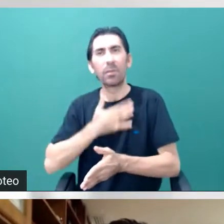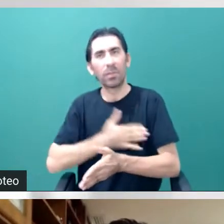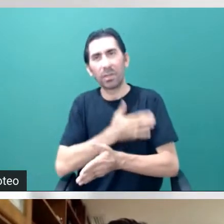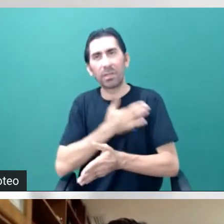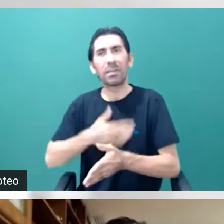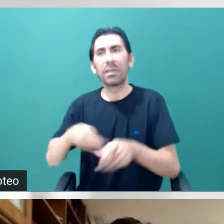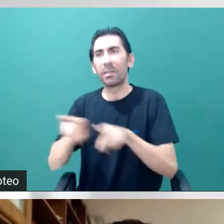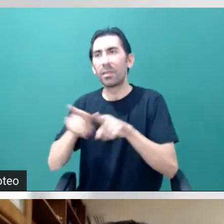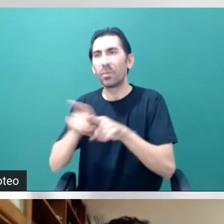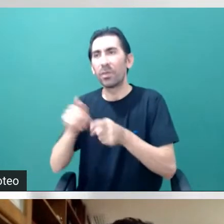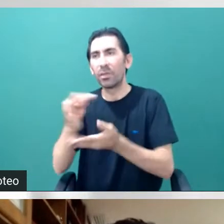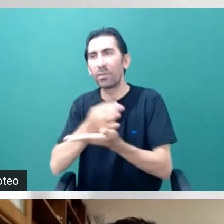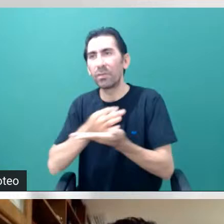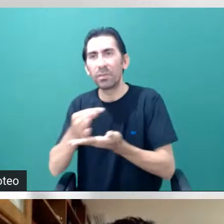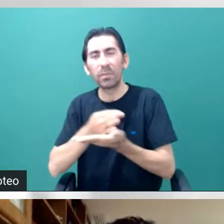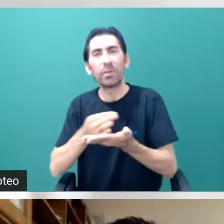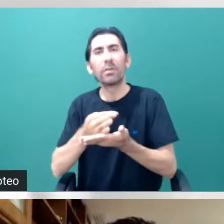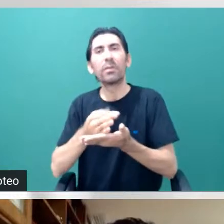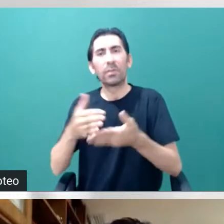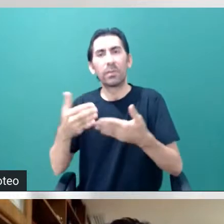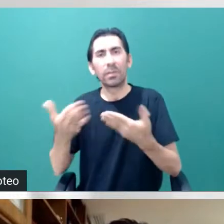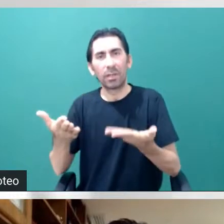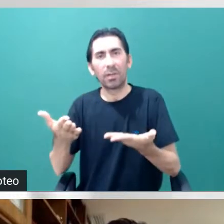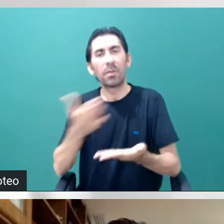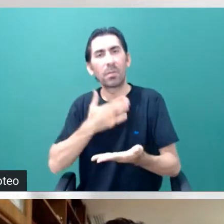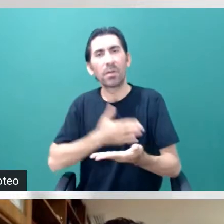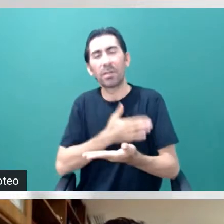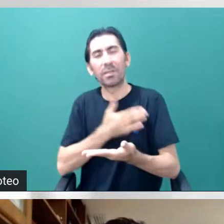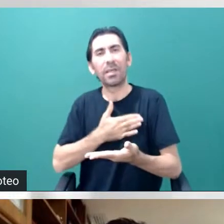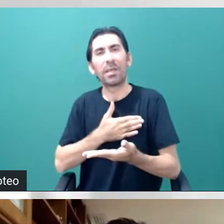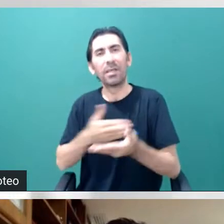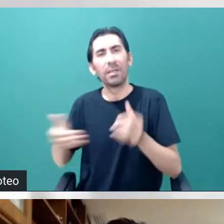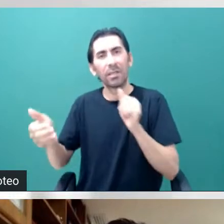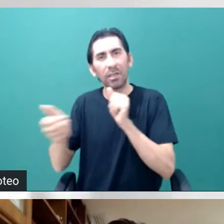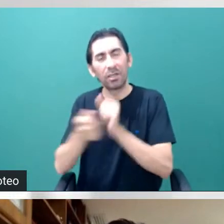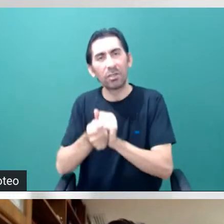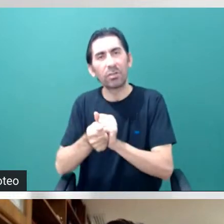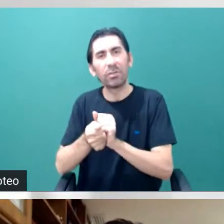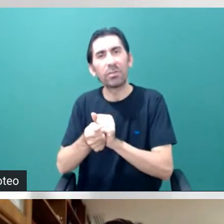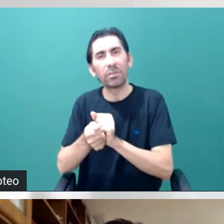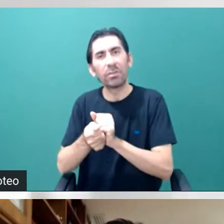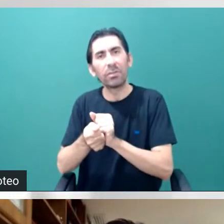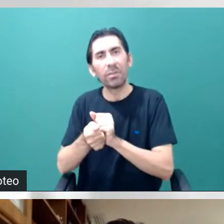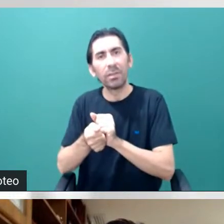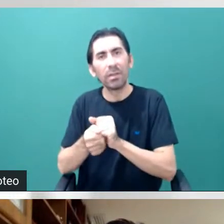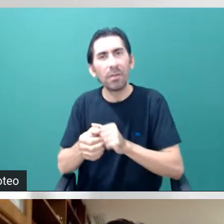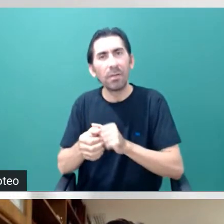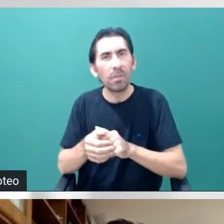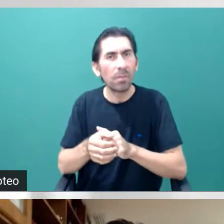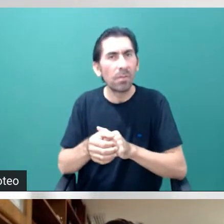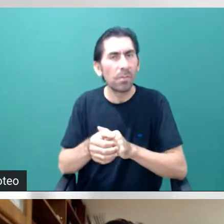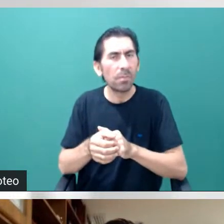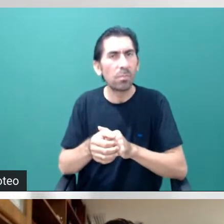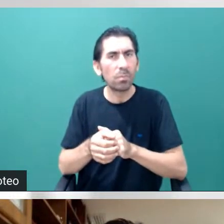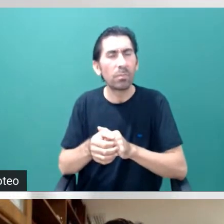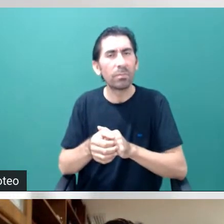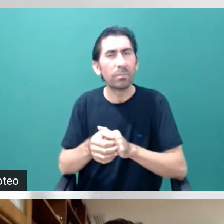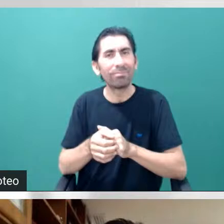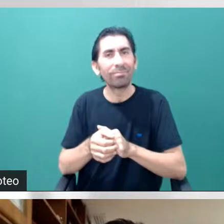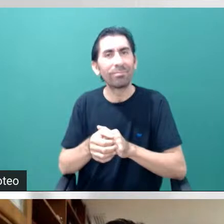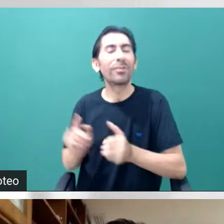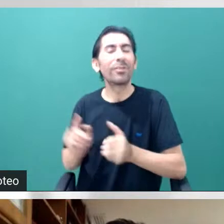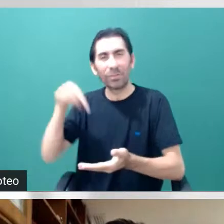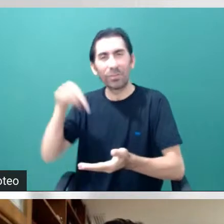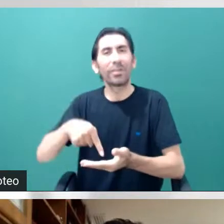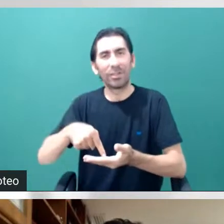que a gente não possa estar presencialmente, né. Sempre um prazer visitar a Fortaleza. Então, estamos aí, vamos lá na